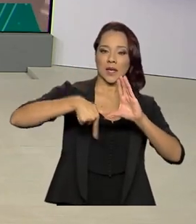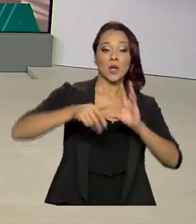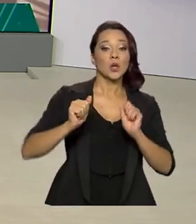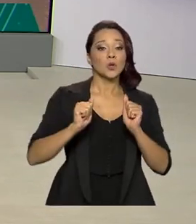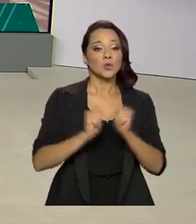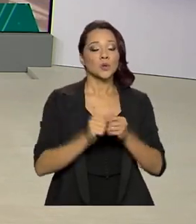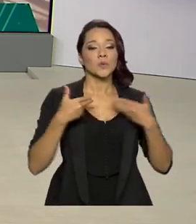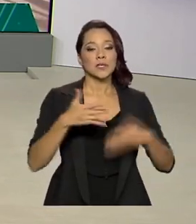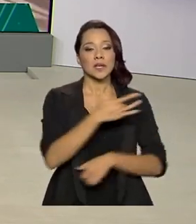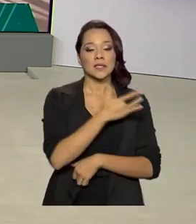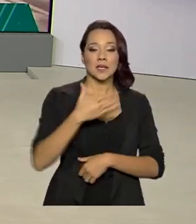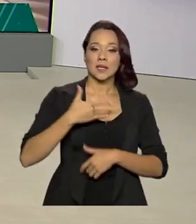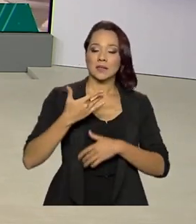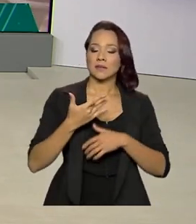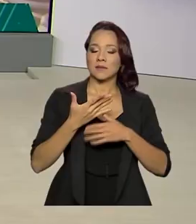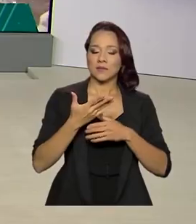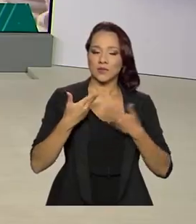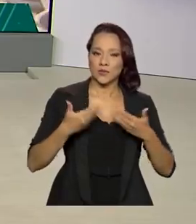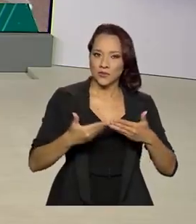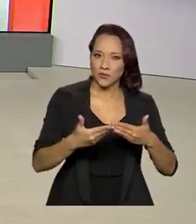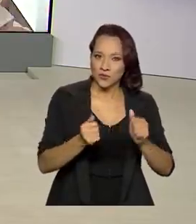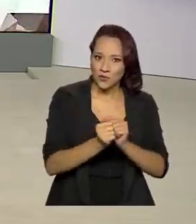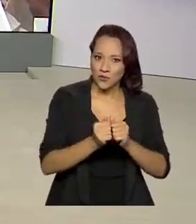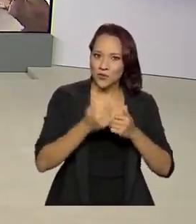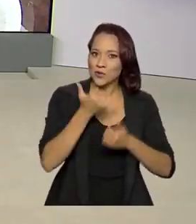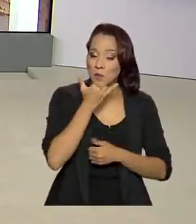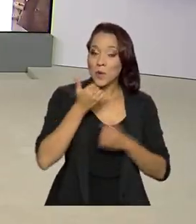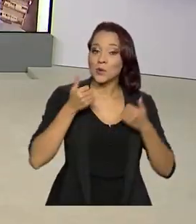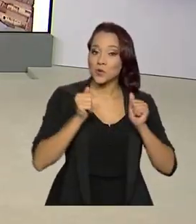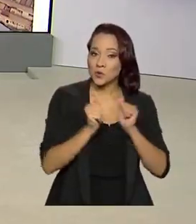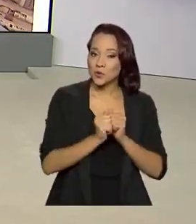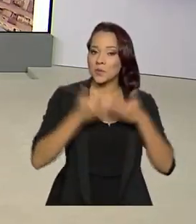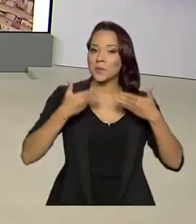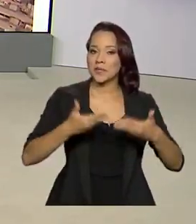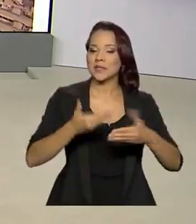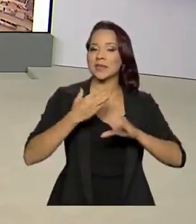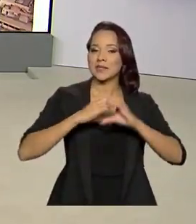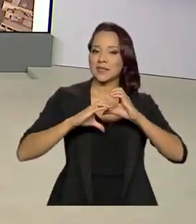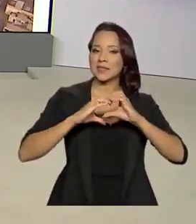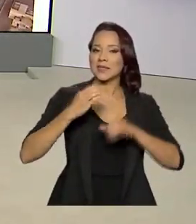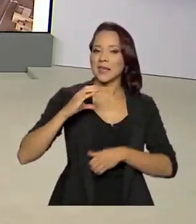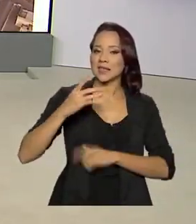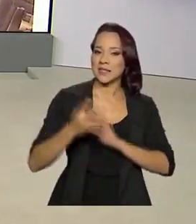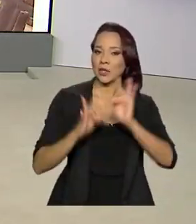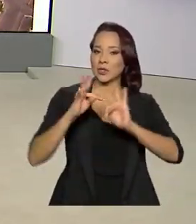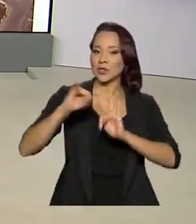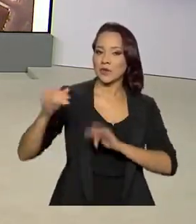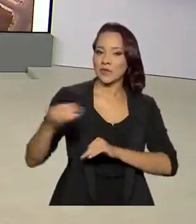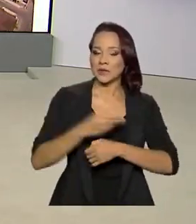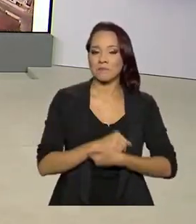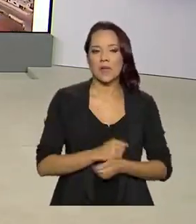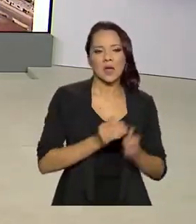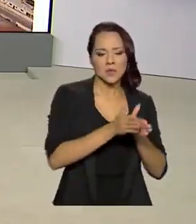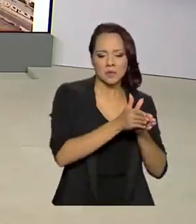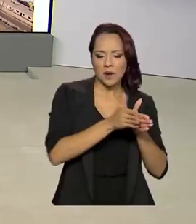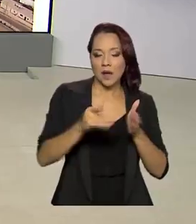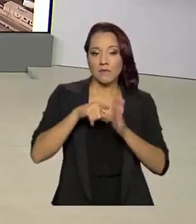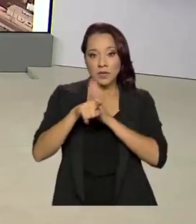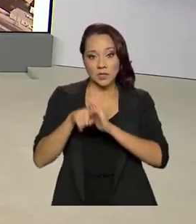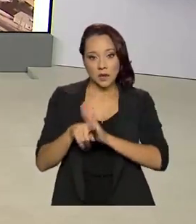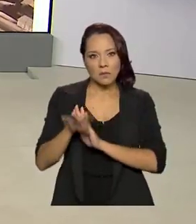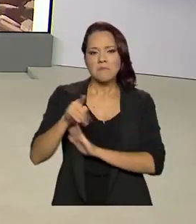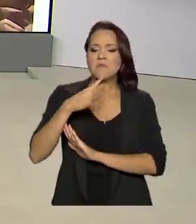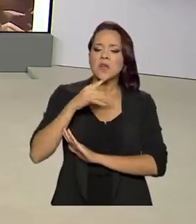ao Ministério da Ciência, Tecnologia e Inovações. Para ter o patrocínio, os projetos passam por avaliação e uma das modalidades